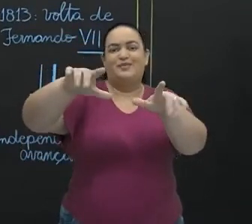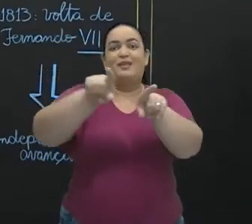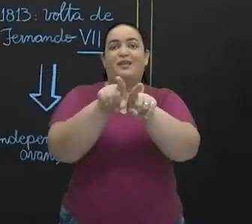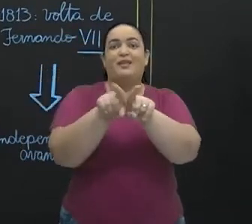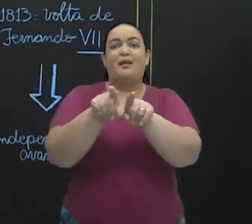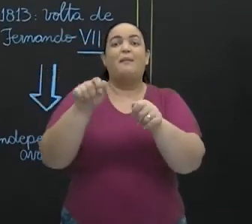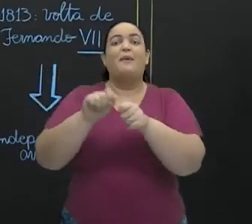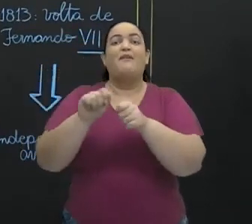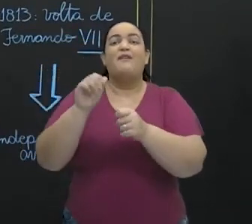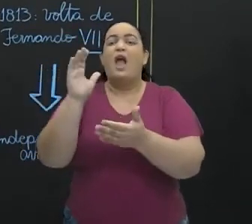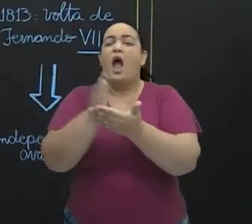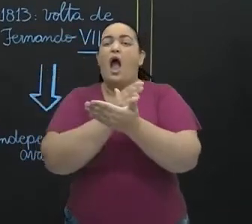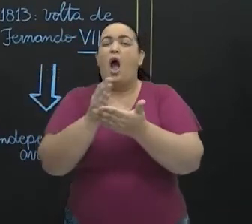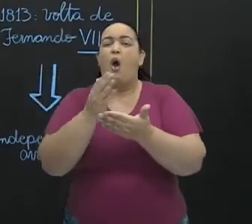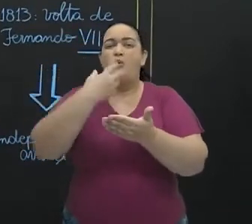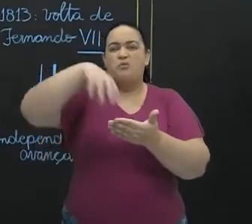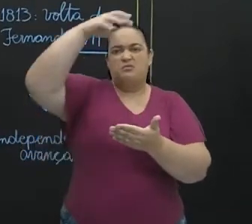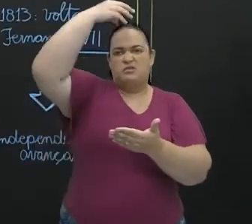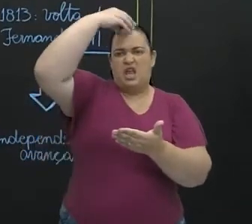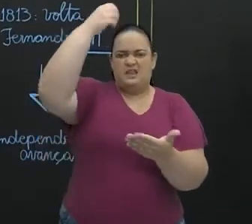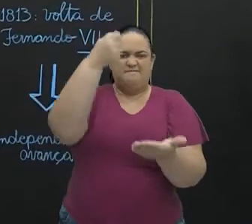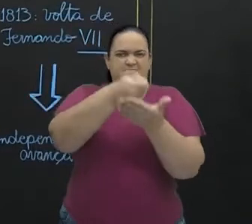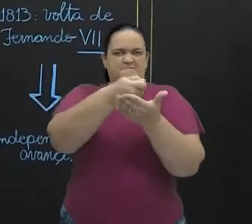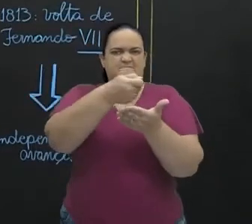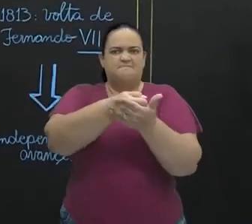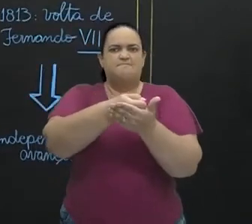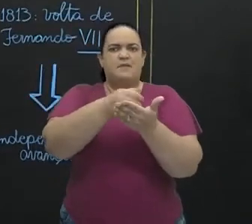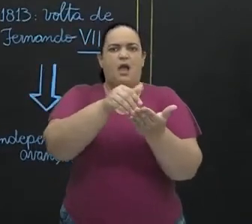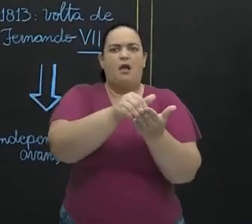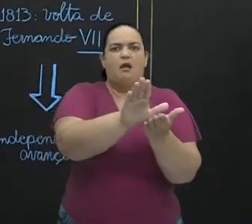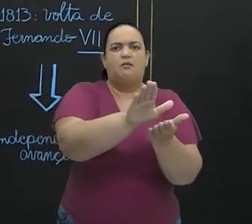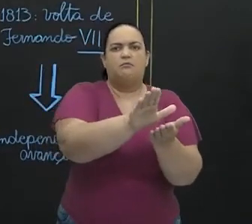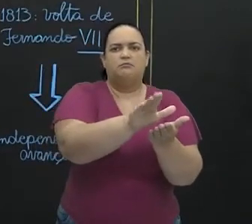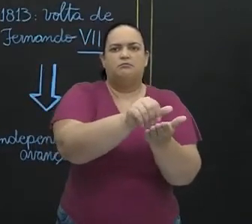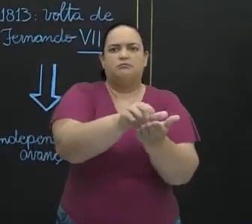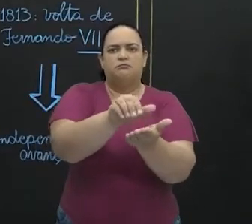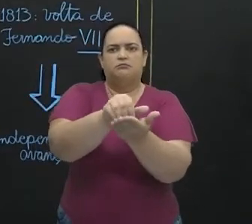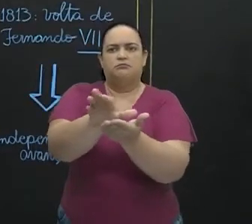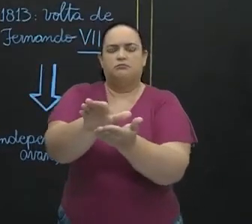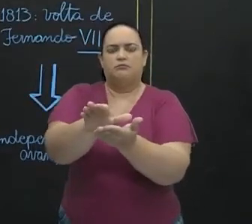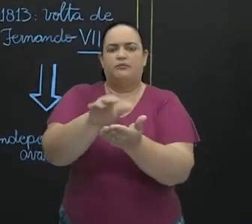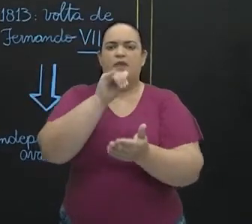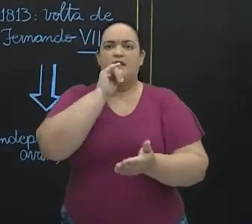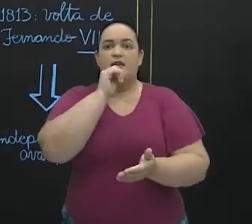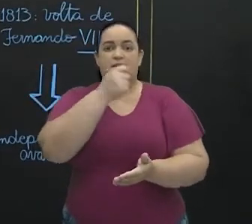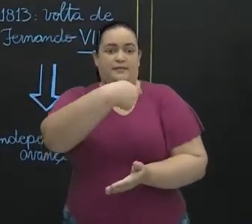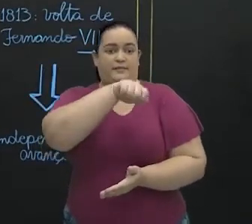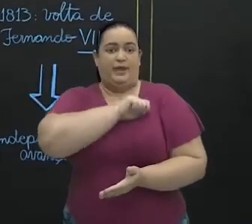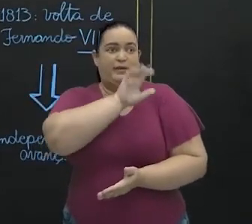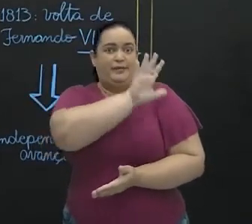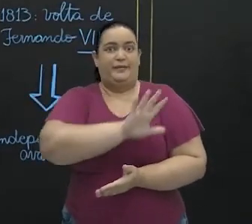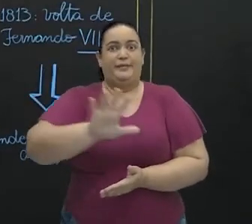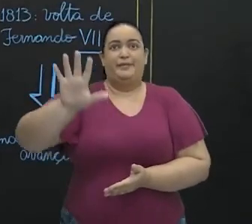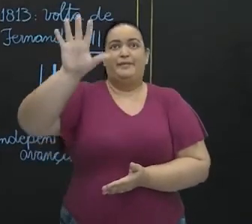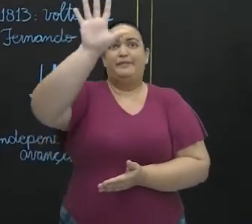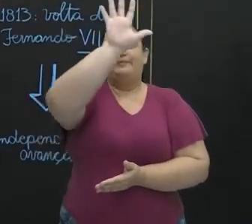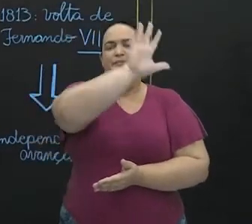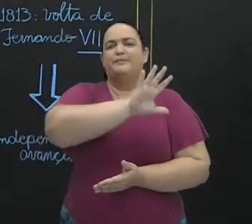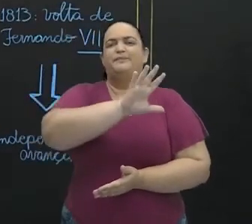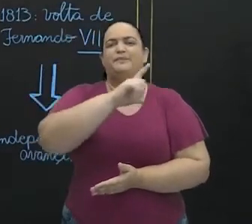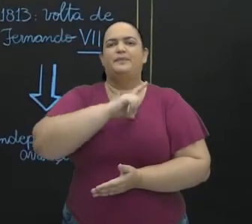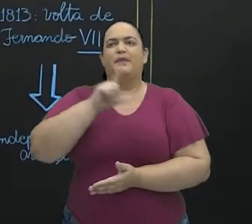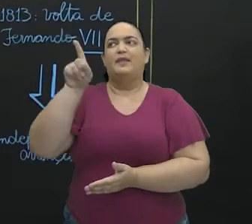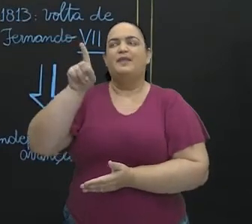alguns reis absolutistas. Isso aconteceu no caso da Espanha. Fernando VII, ele foi